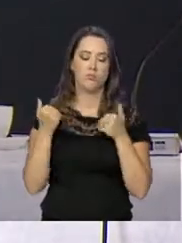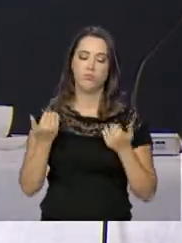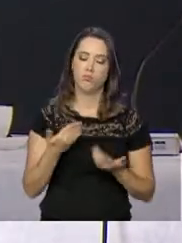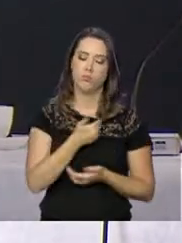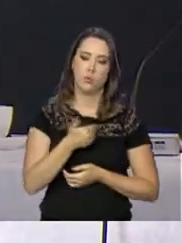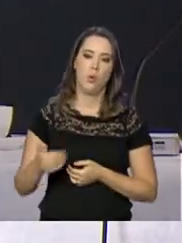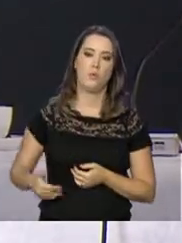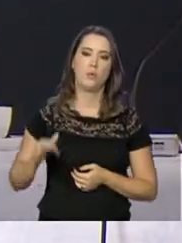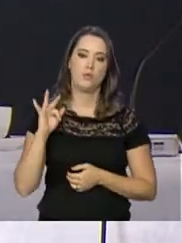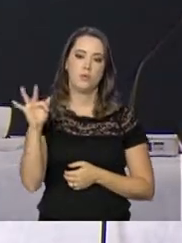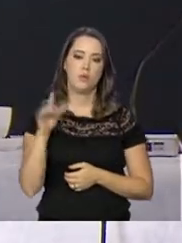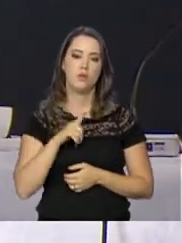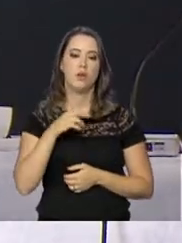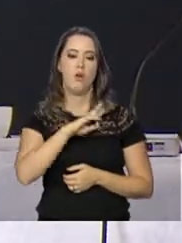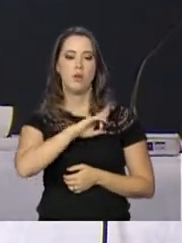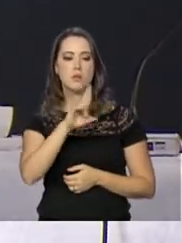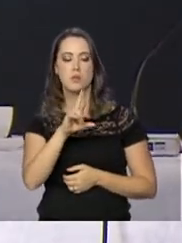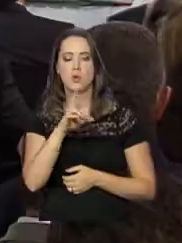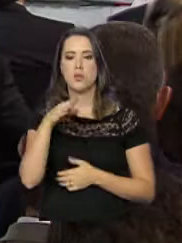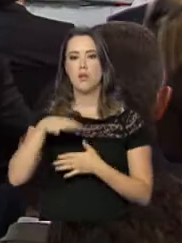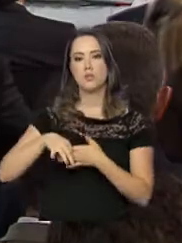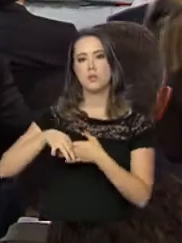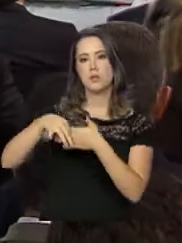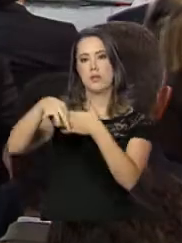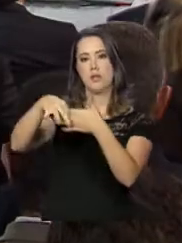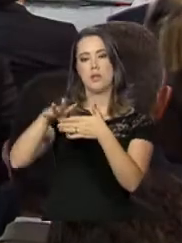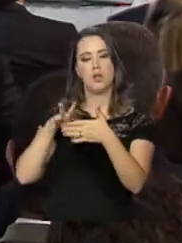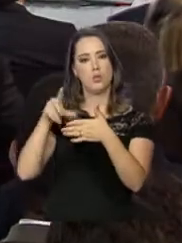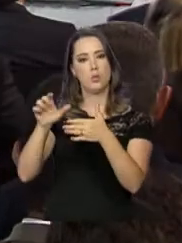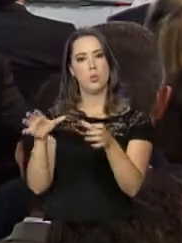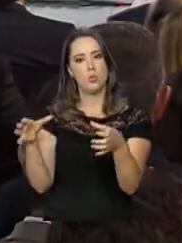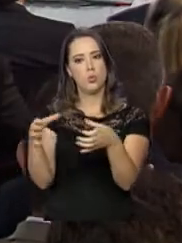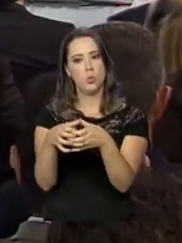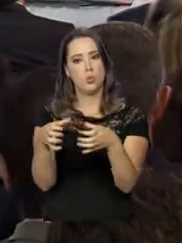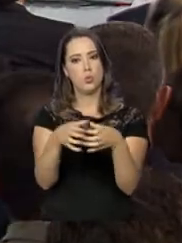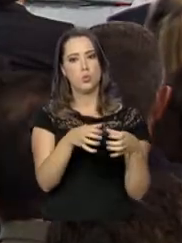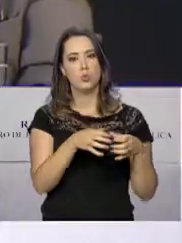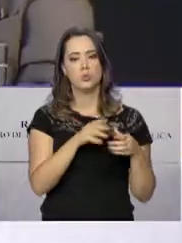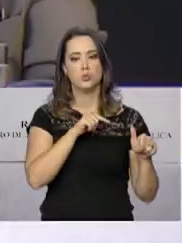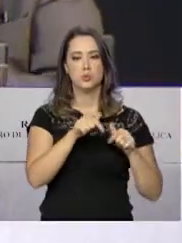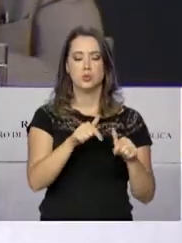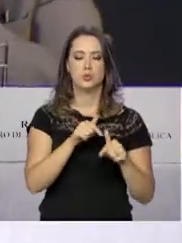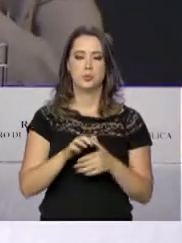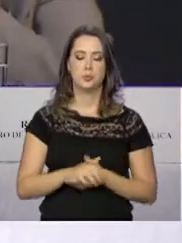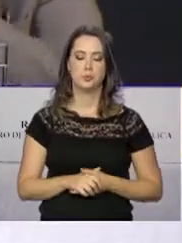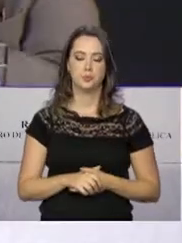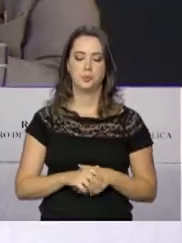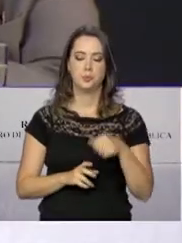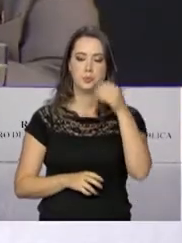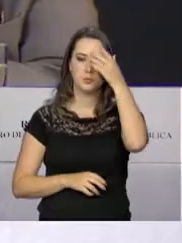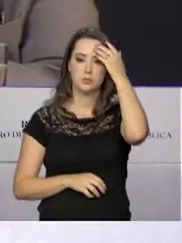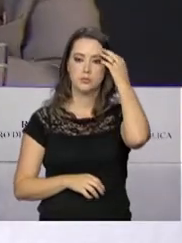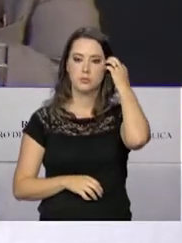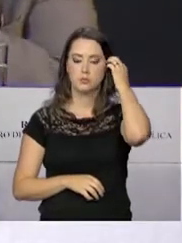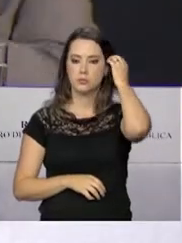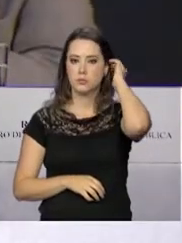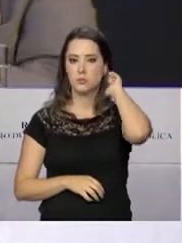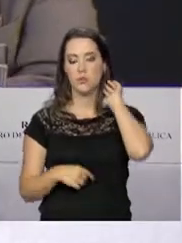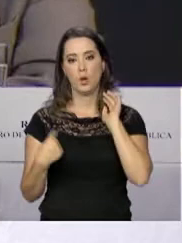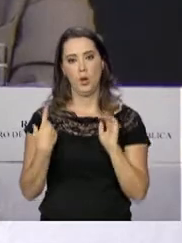governo federal assume a responsabilidade de coordenar e orientar as ações. Nós procuramos priorizar,